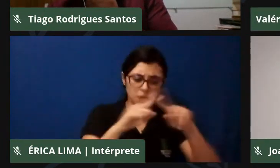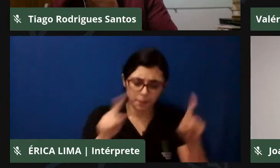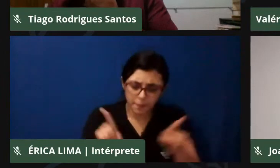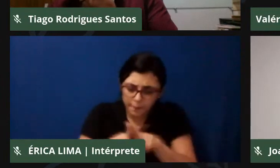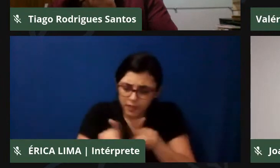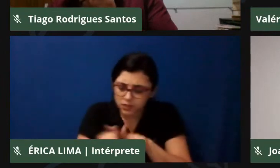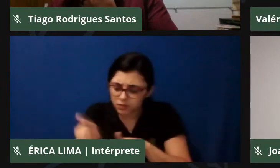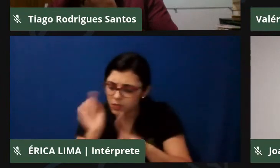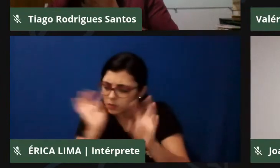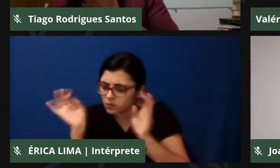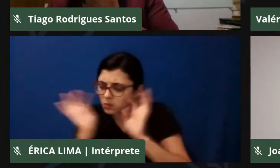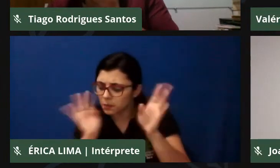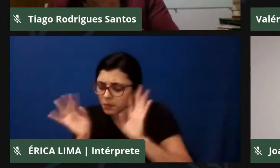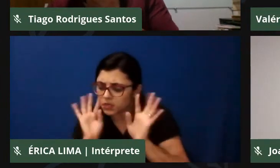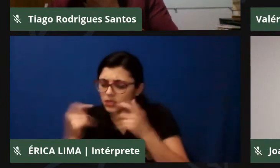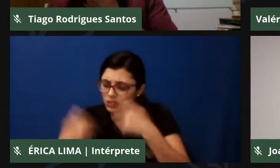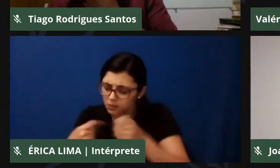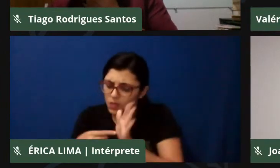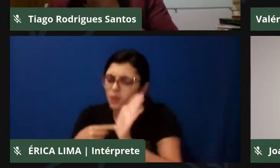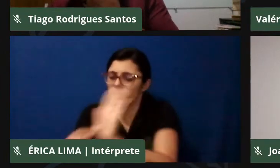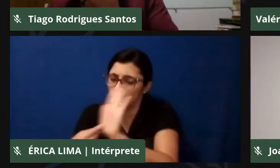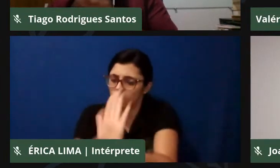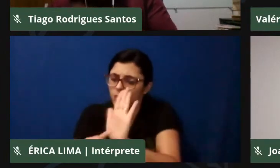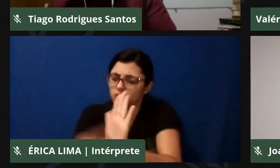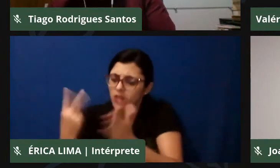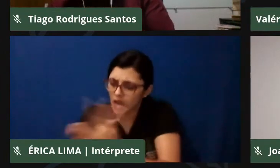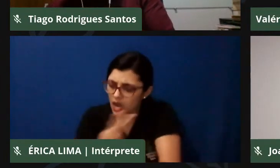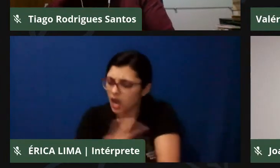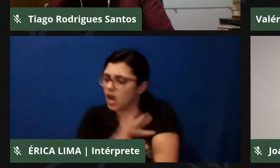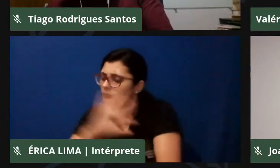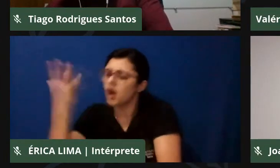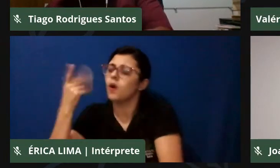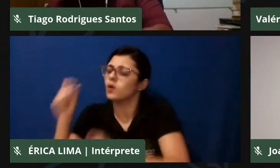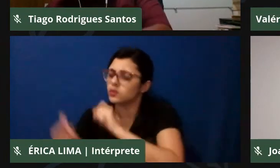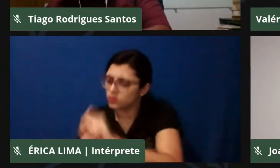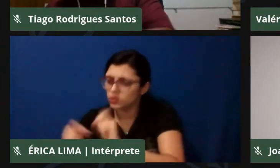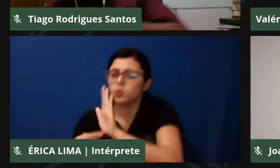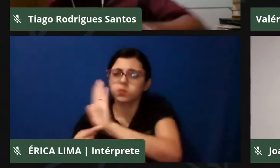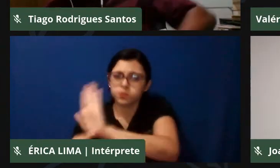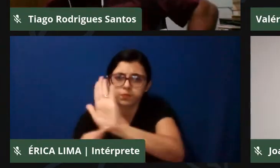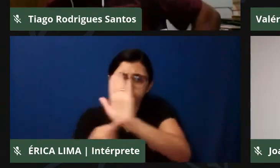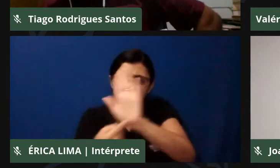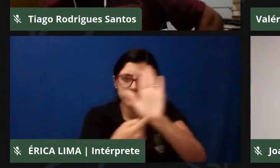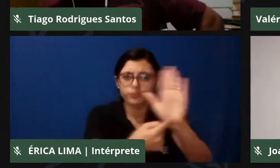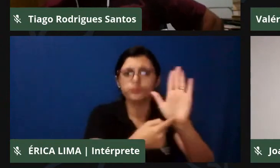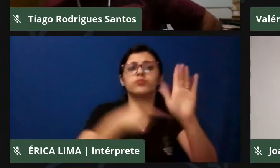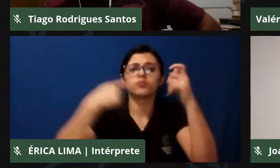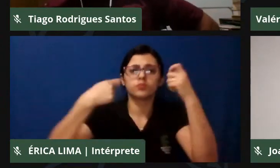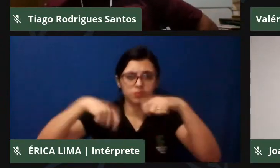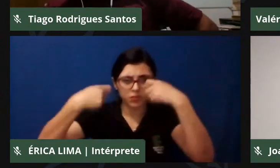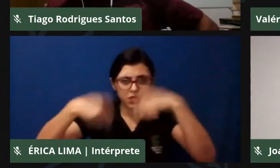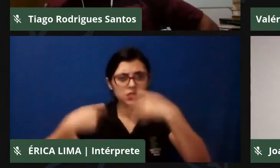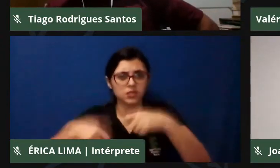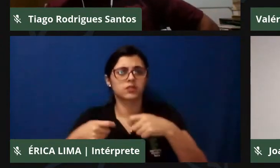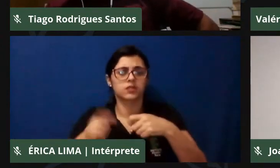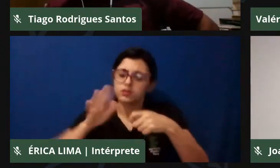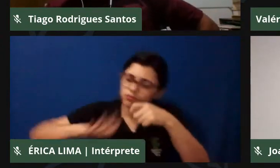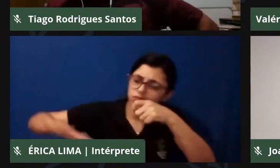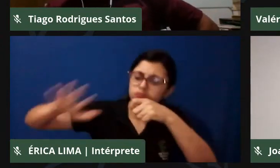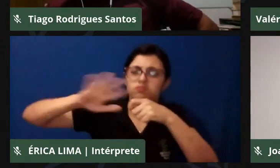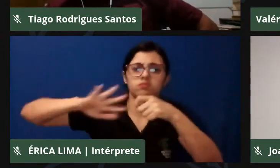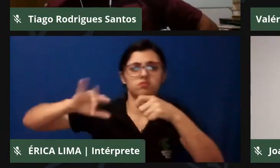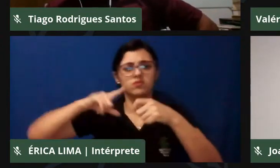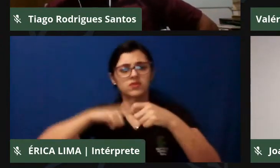pensar em fazer as denúncias daquilo que nos acontece, de como nossos territórios